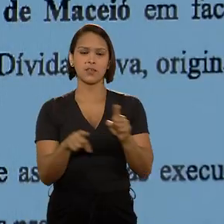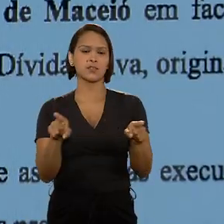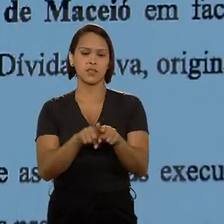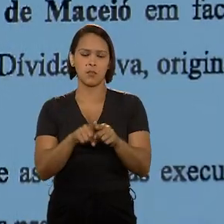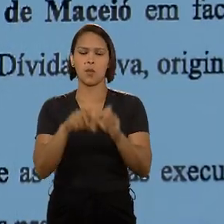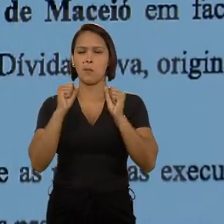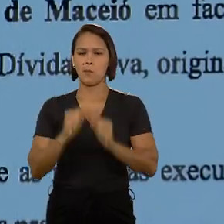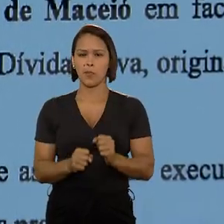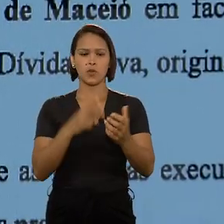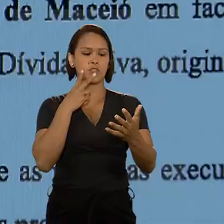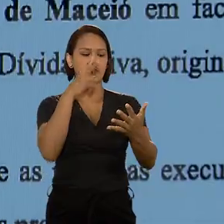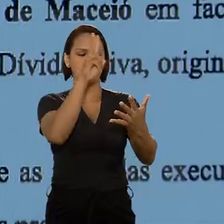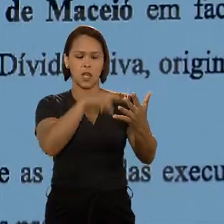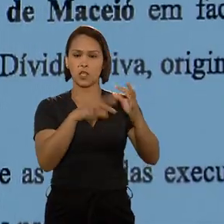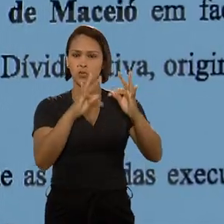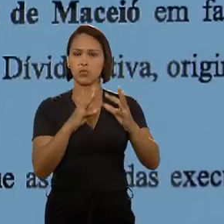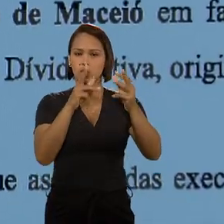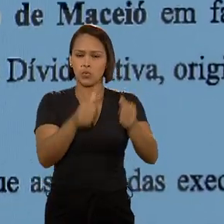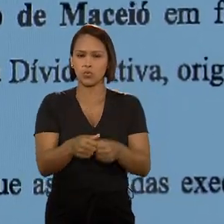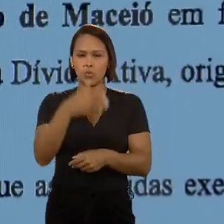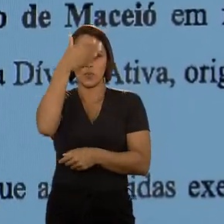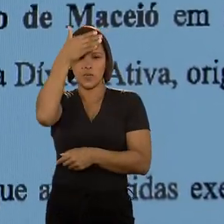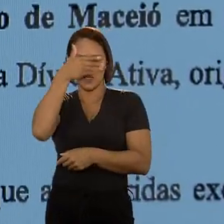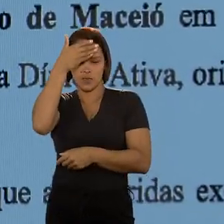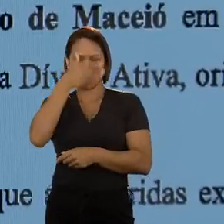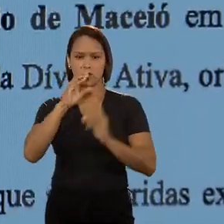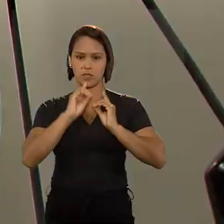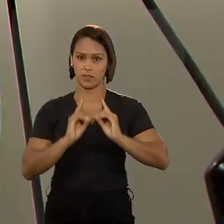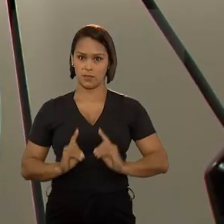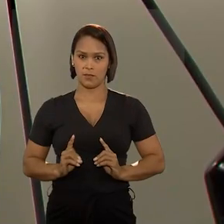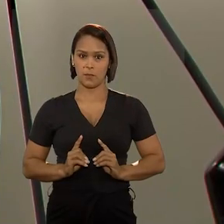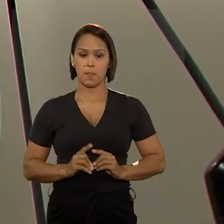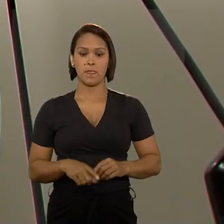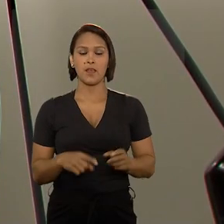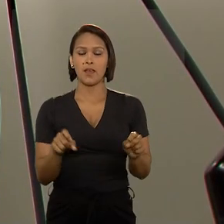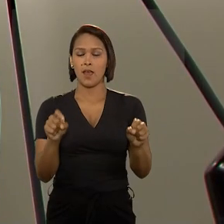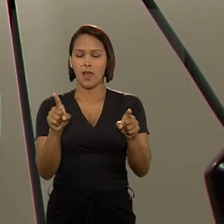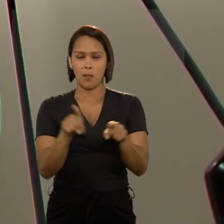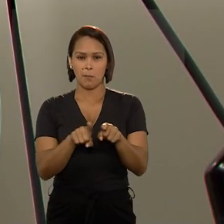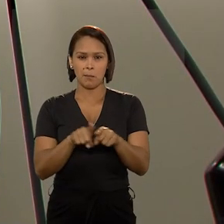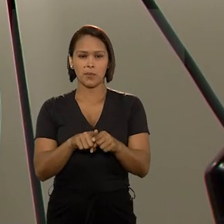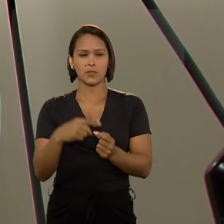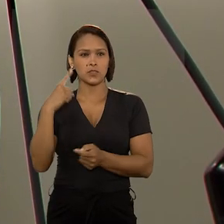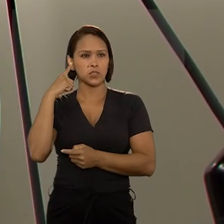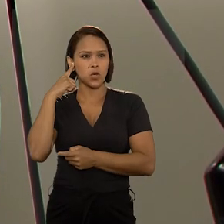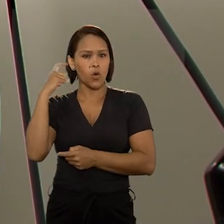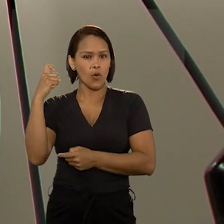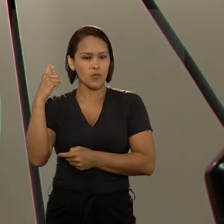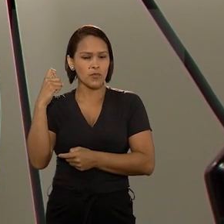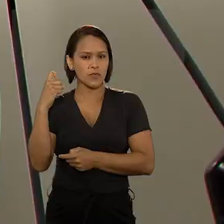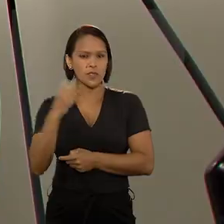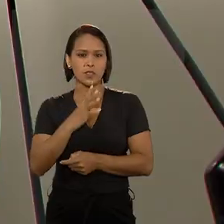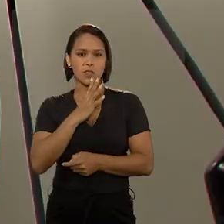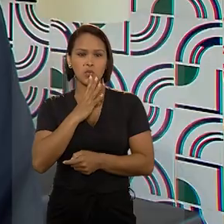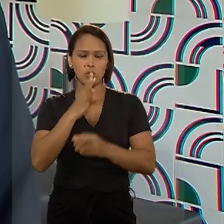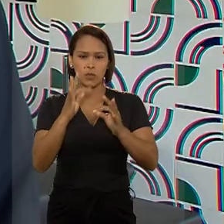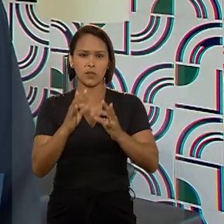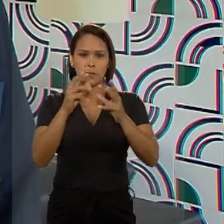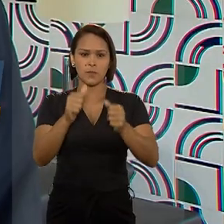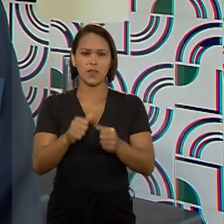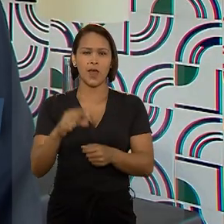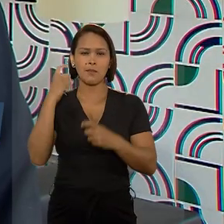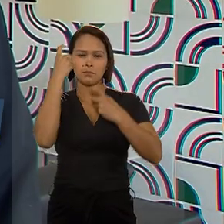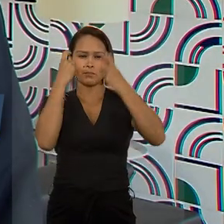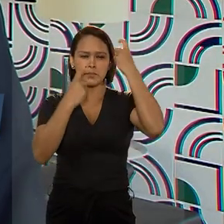consigam ler o texto para quem tem a deficiência visual e que ela consiga ouvir aquele texto que foi reconhecido. A